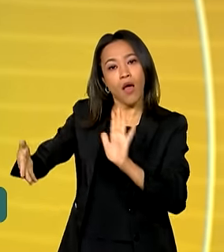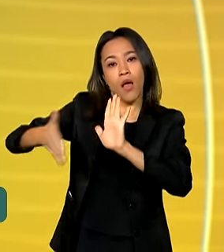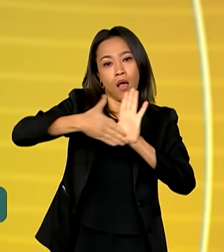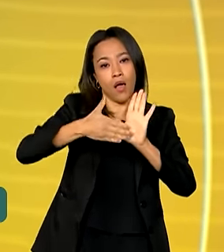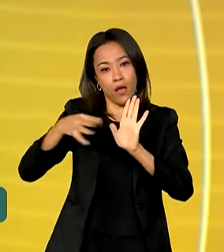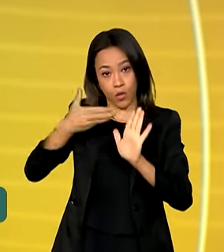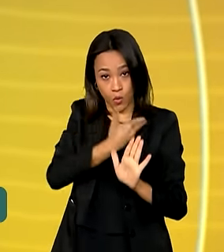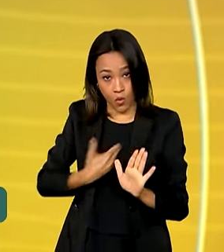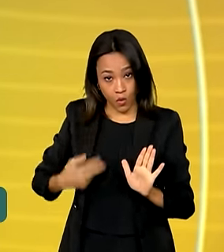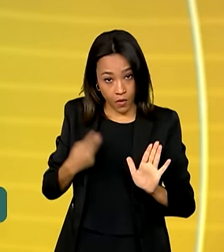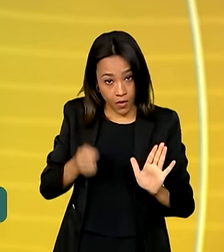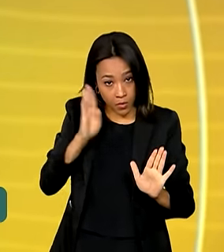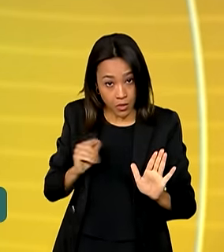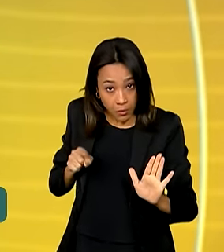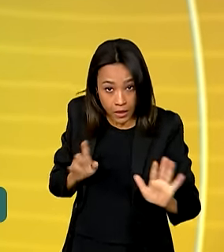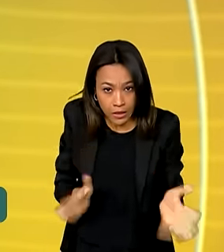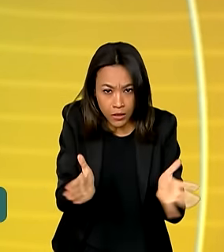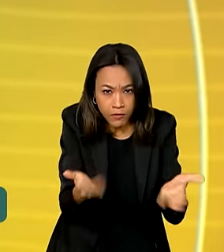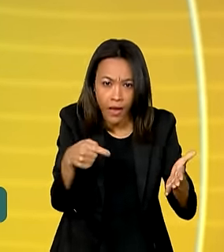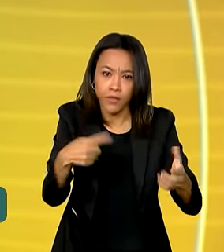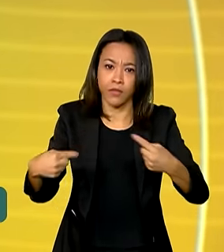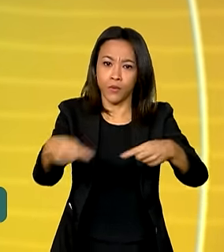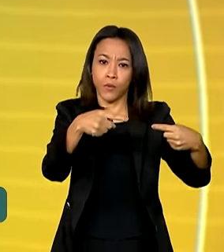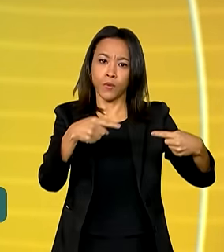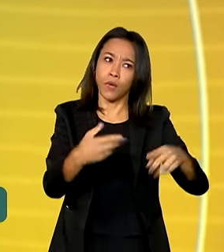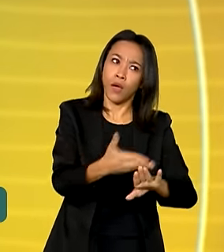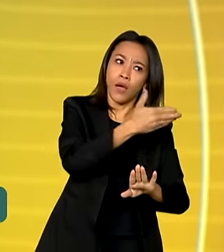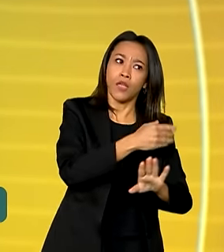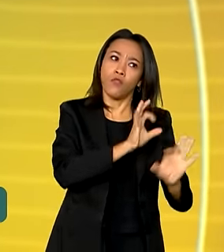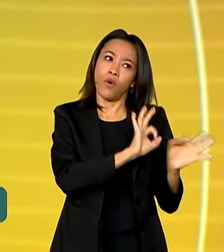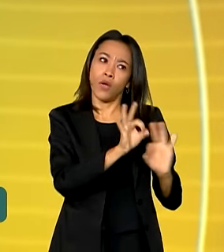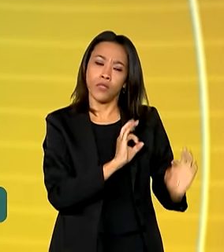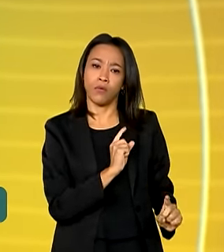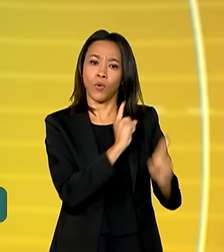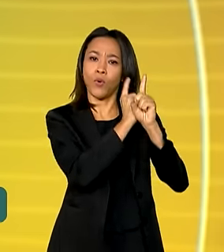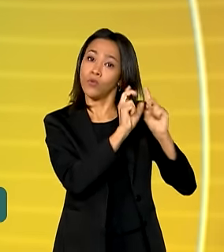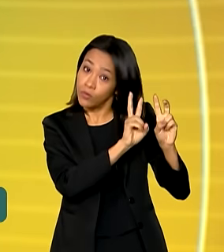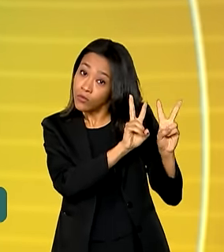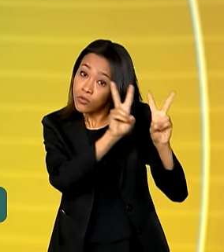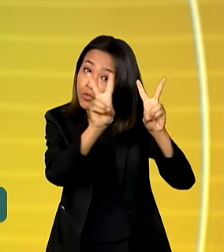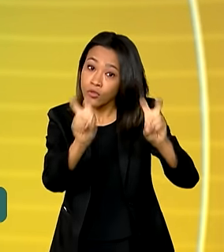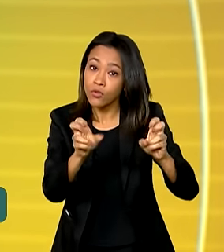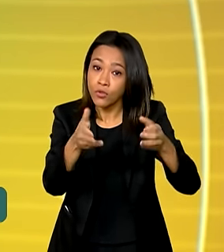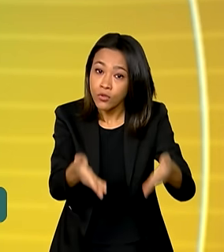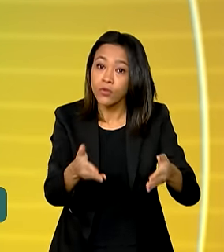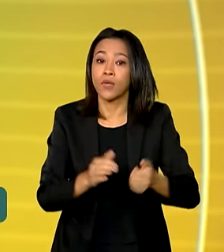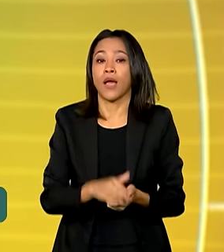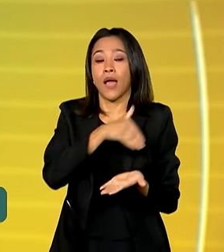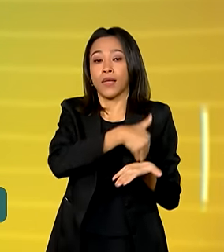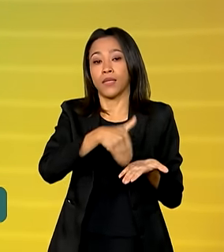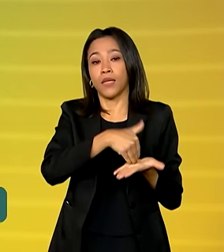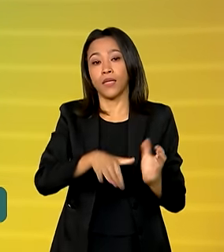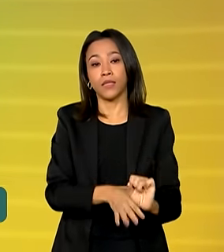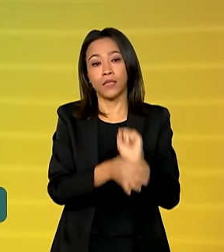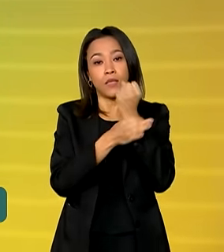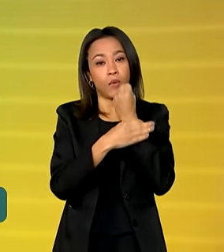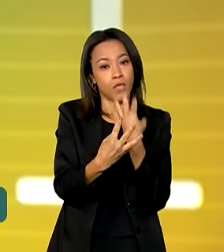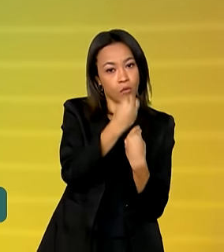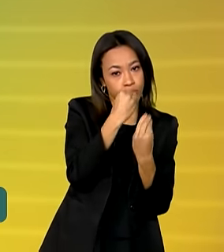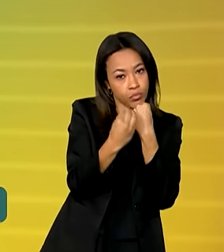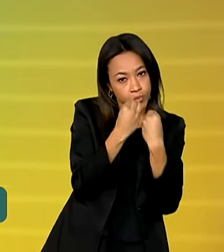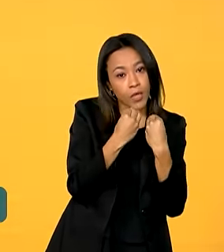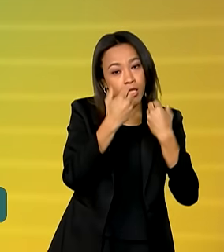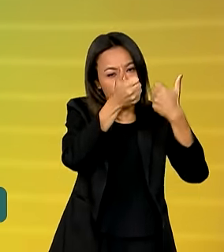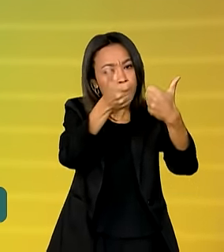E para incentivar essa discussão, foi organizado um evento sobre o tema. A Secretaria de Segurança Alimentar e Nutricional falou